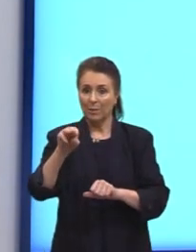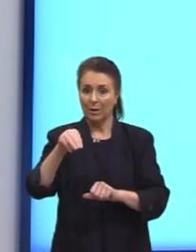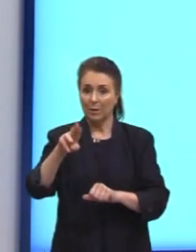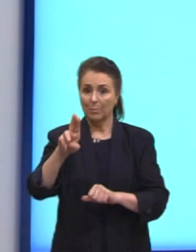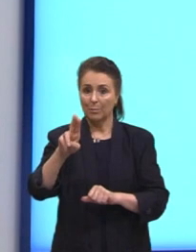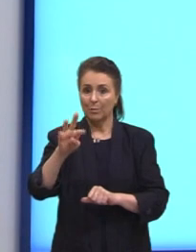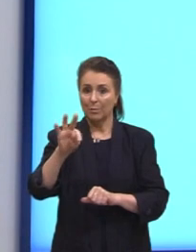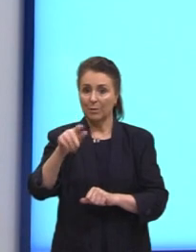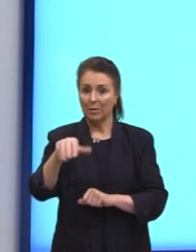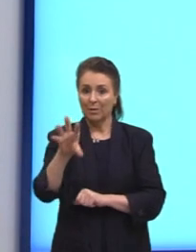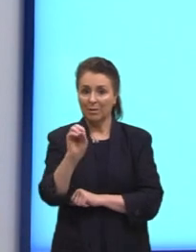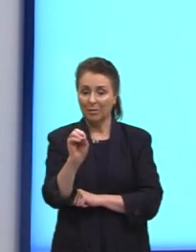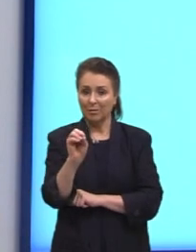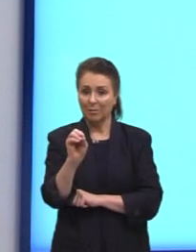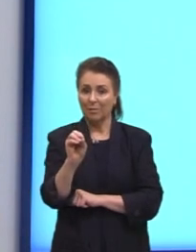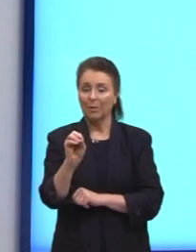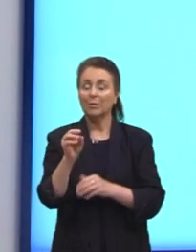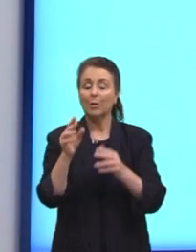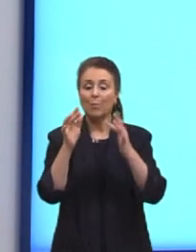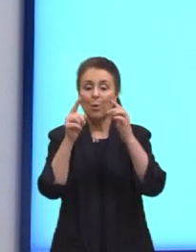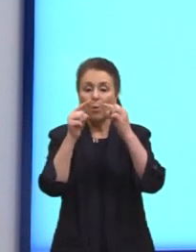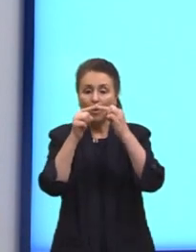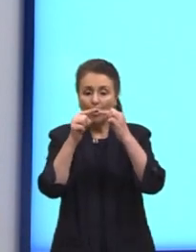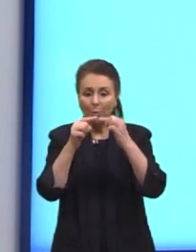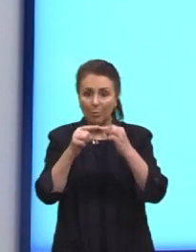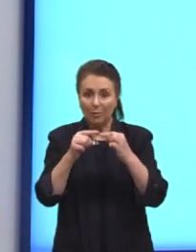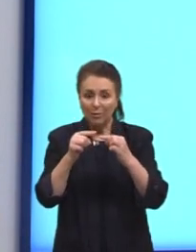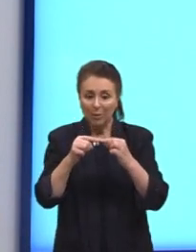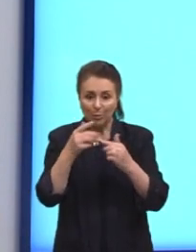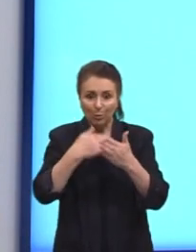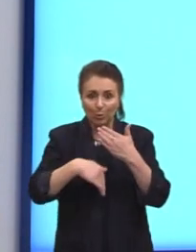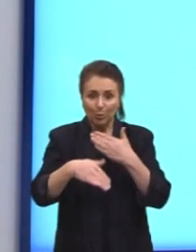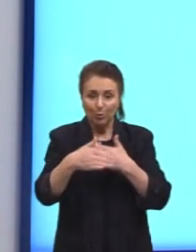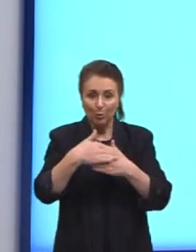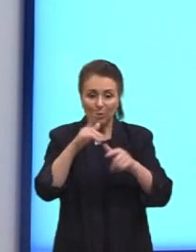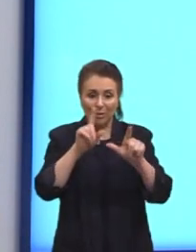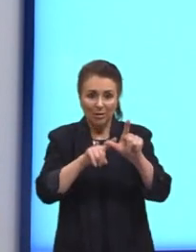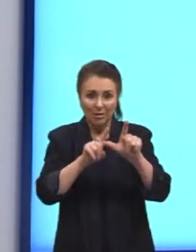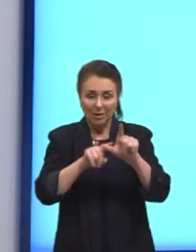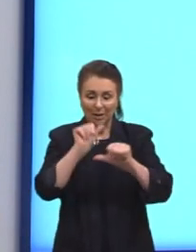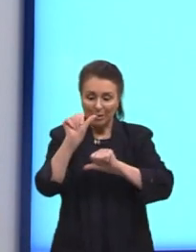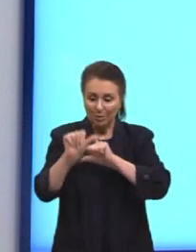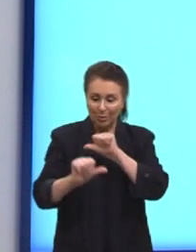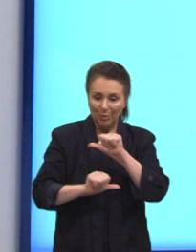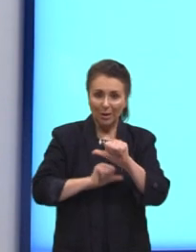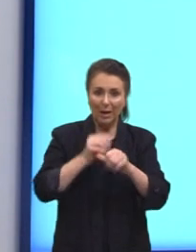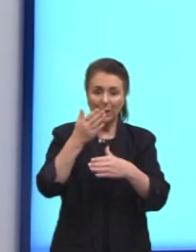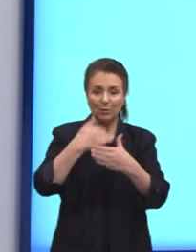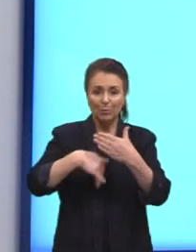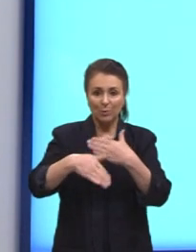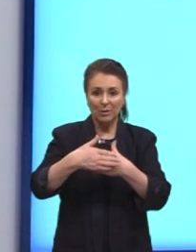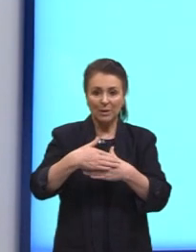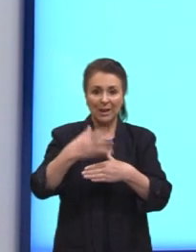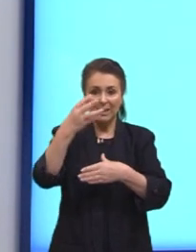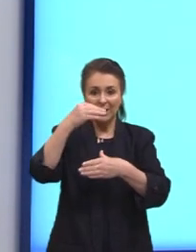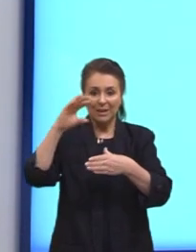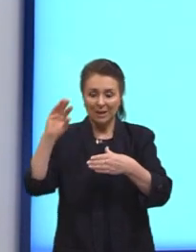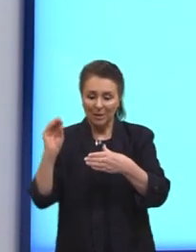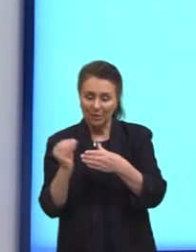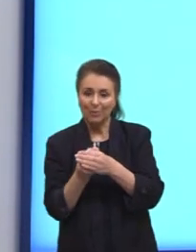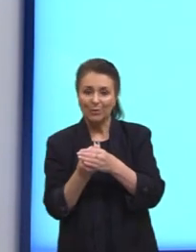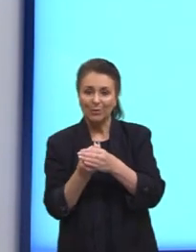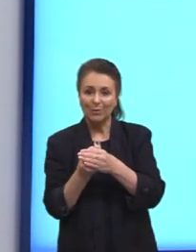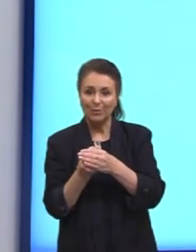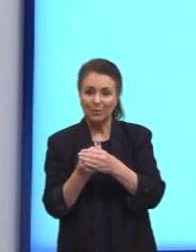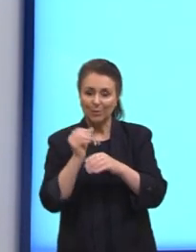agrupamentos possíveis ao mudar a ordem de todos os elementos do conjunto. E aí, gente, vamos